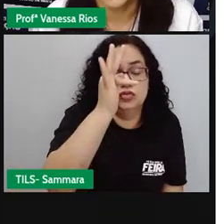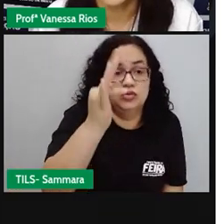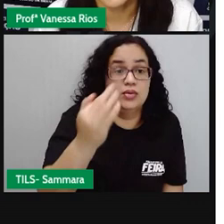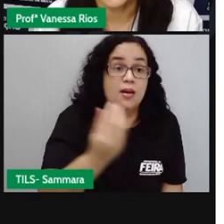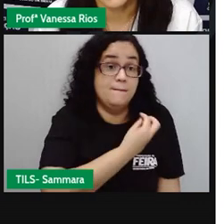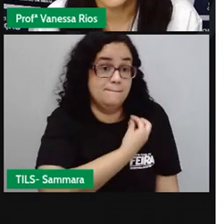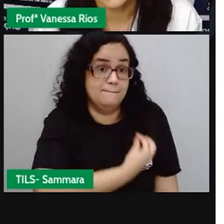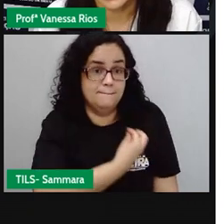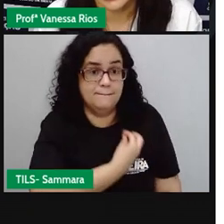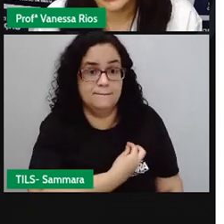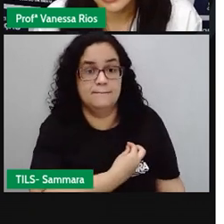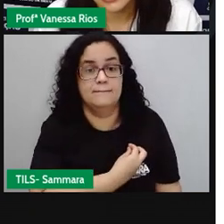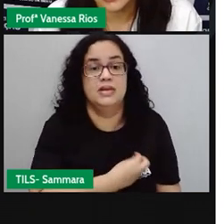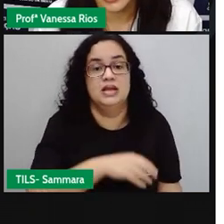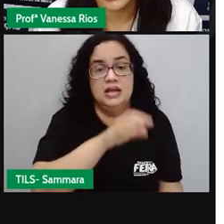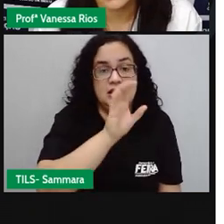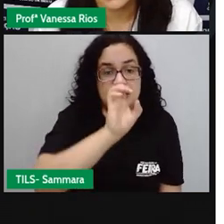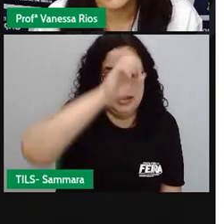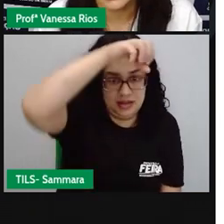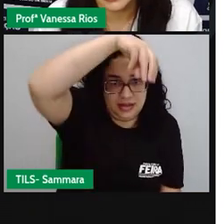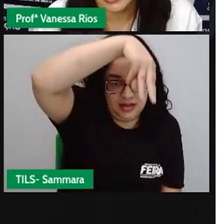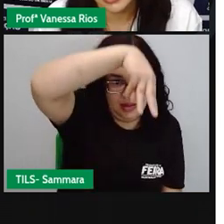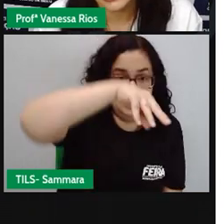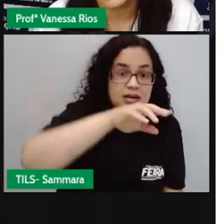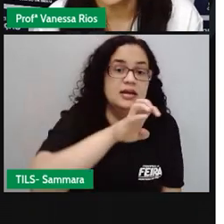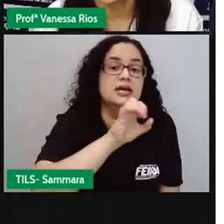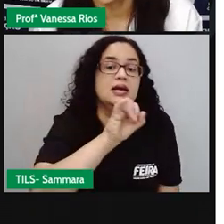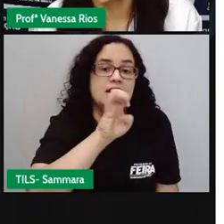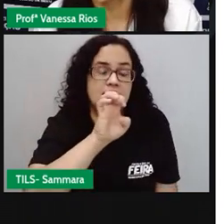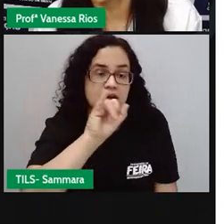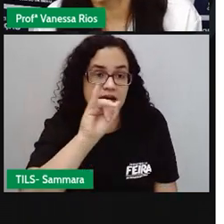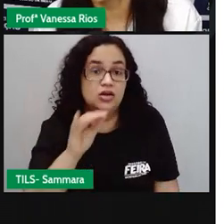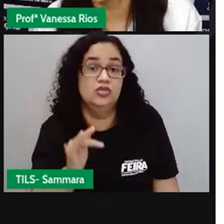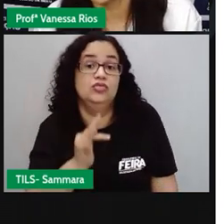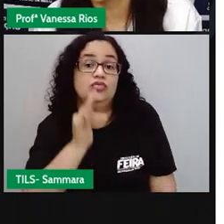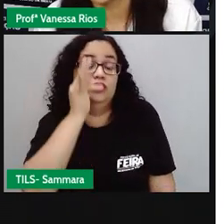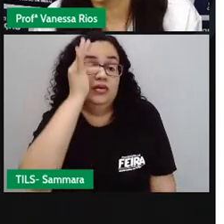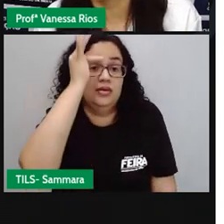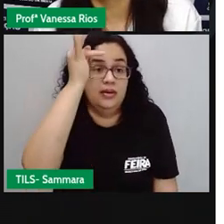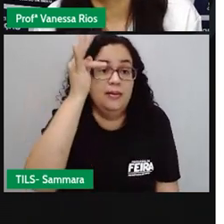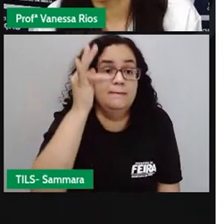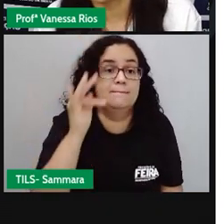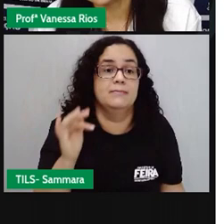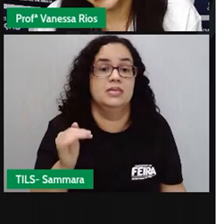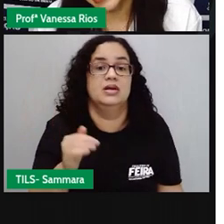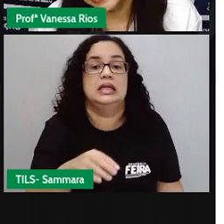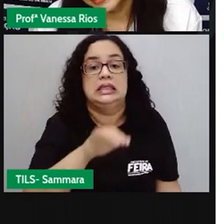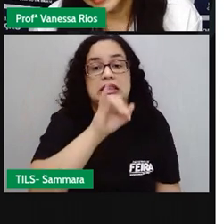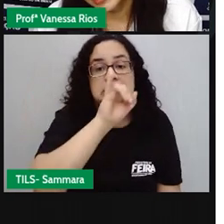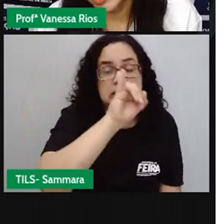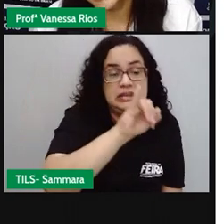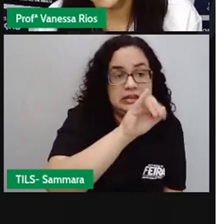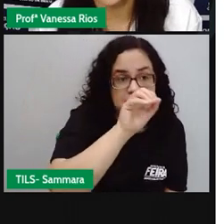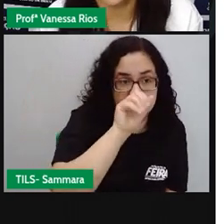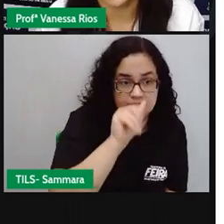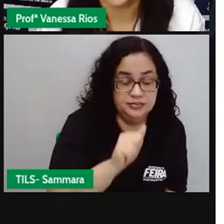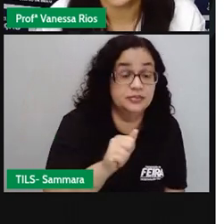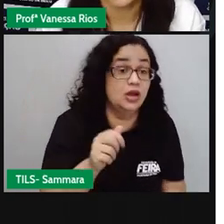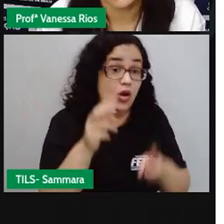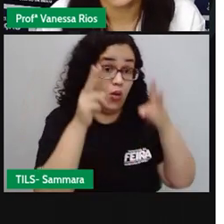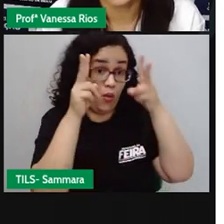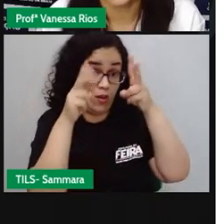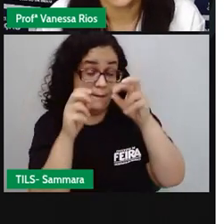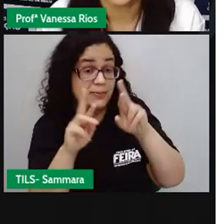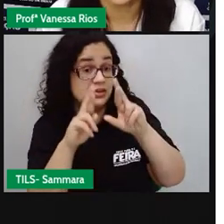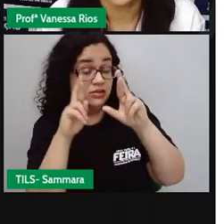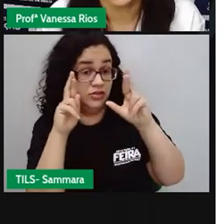terminou em ei não é? Ei e no futuro do pretérito ia observem aí